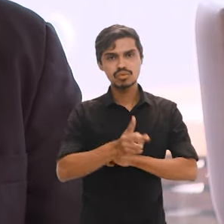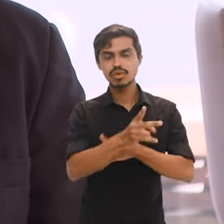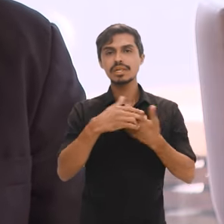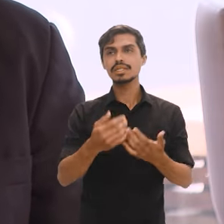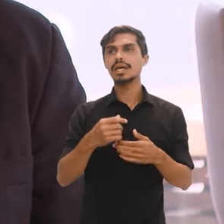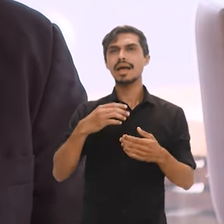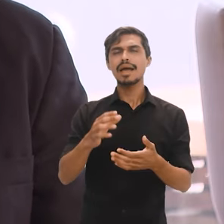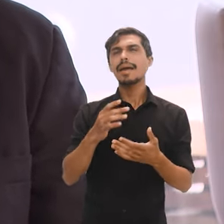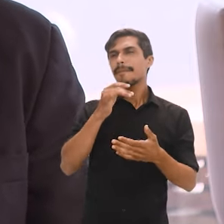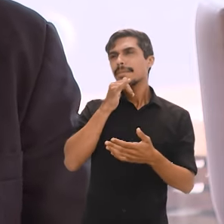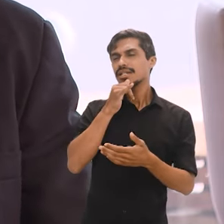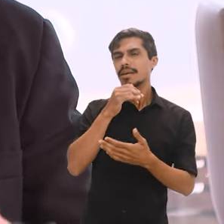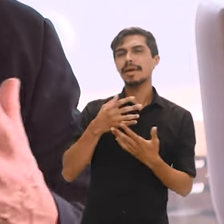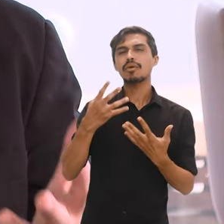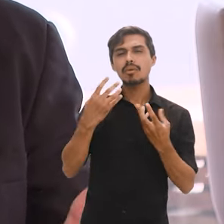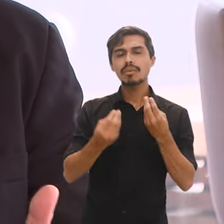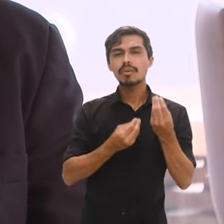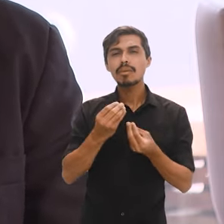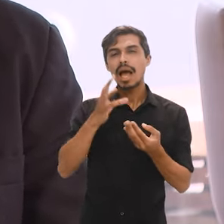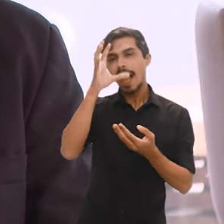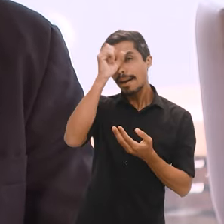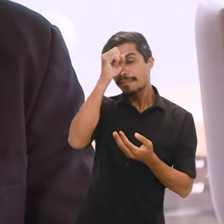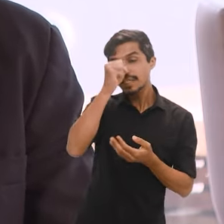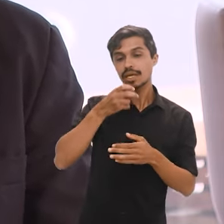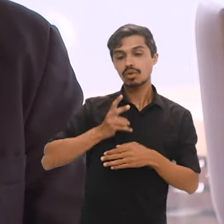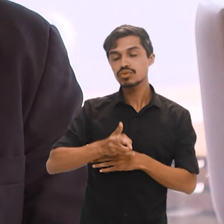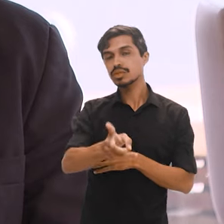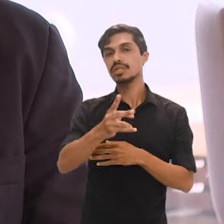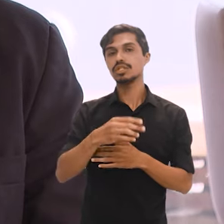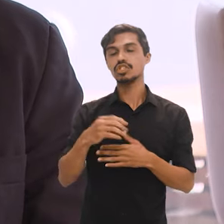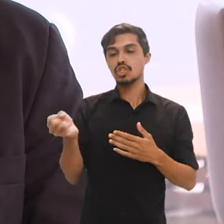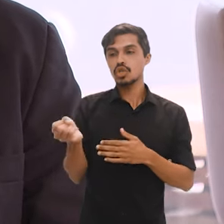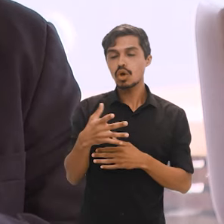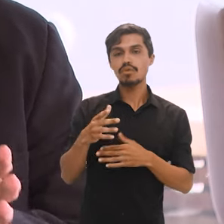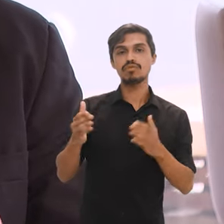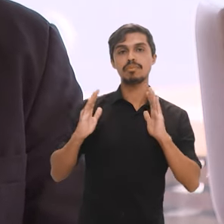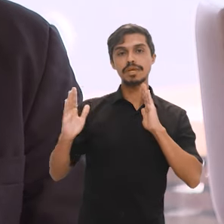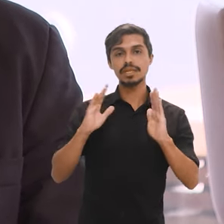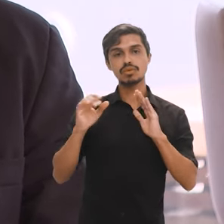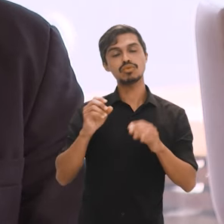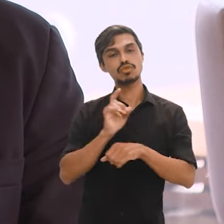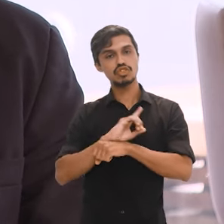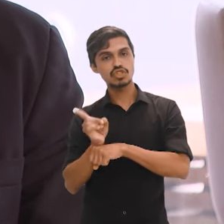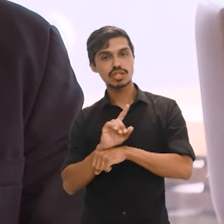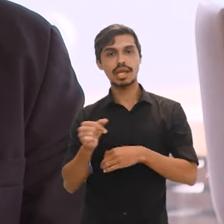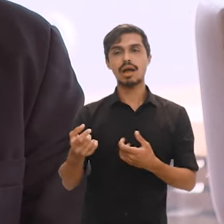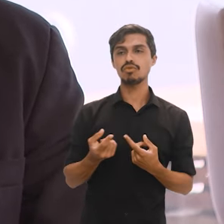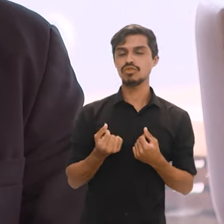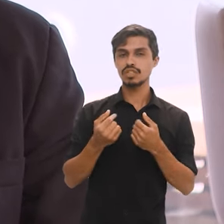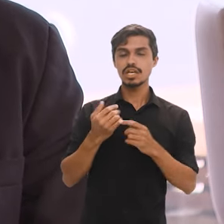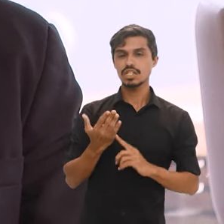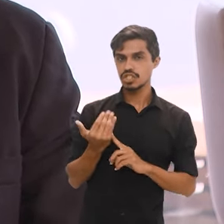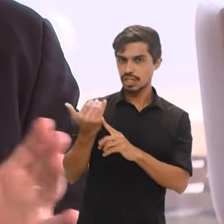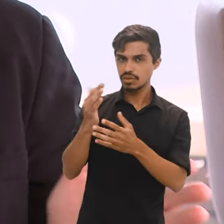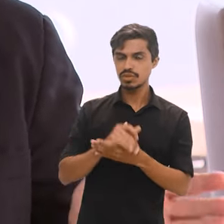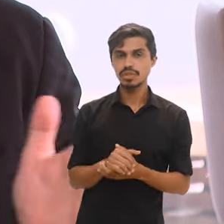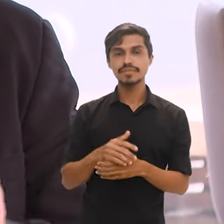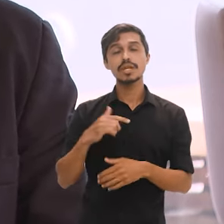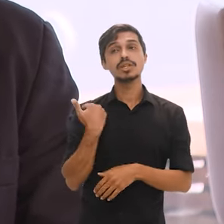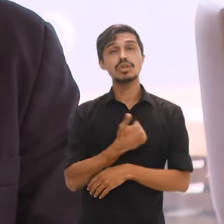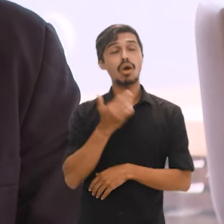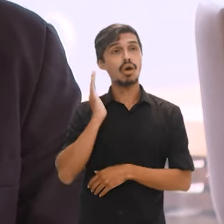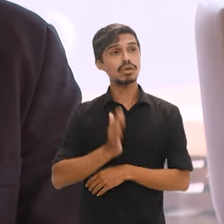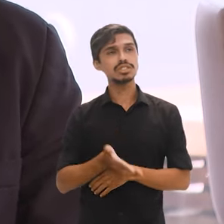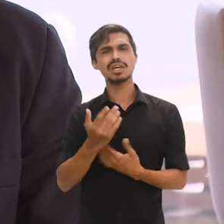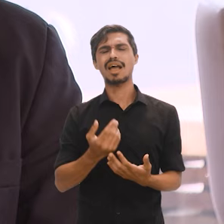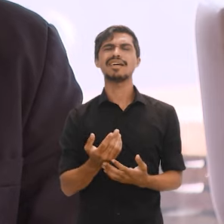uma espécie de letramento nesta nova linguagem da era digital. Isso é uma preocupação que nós temos, isso já vem